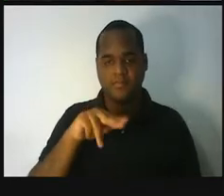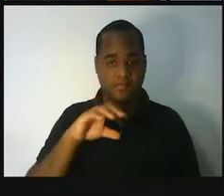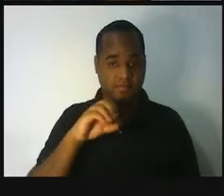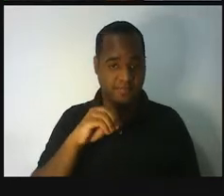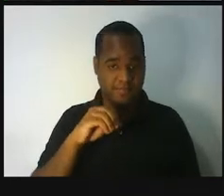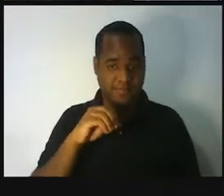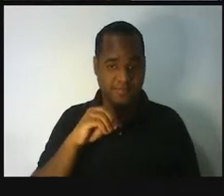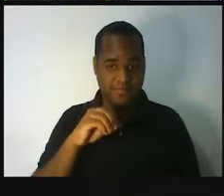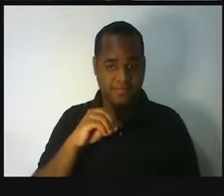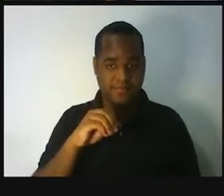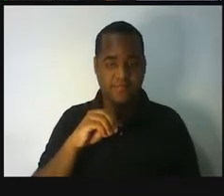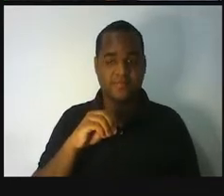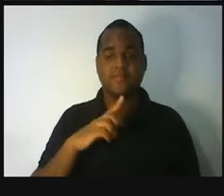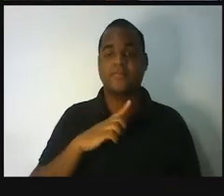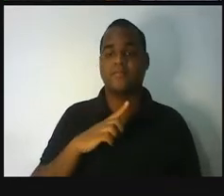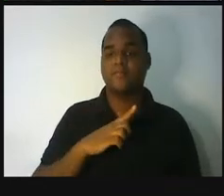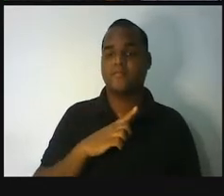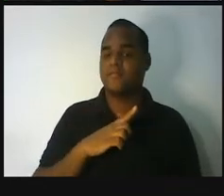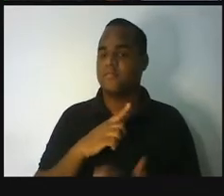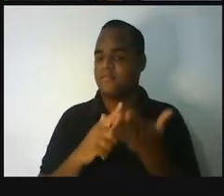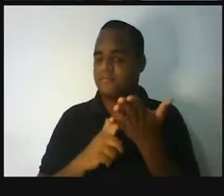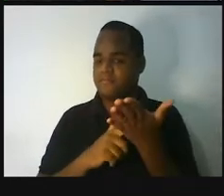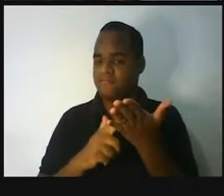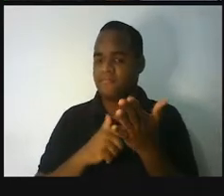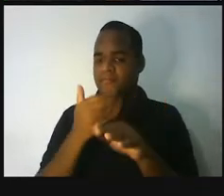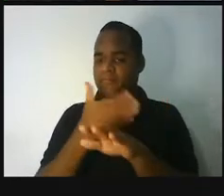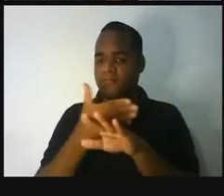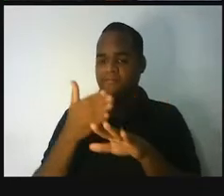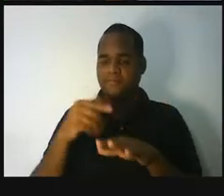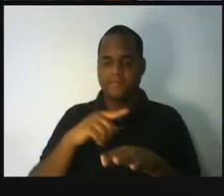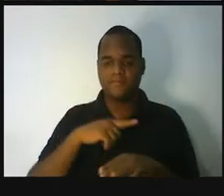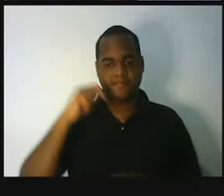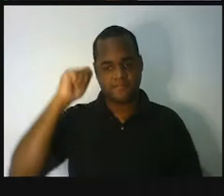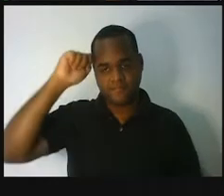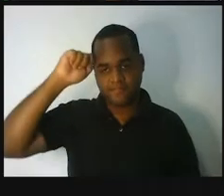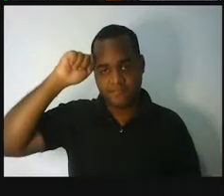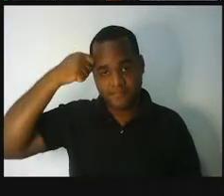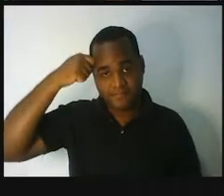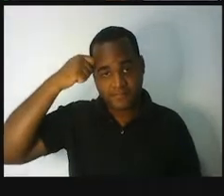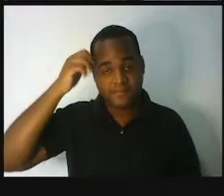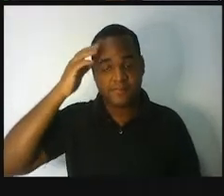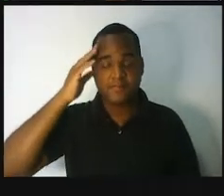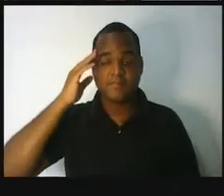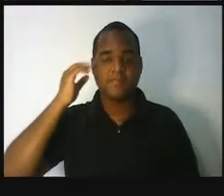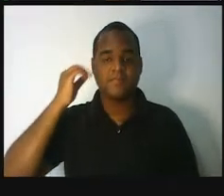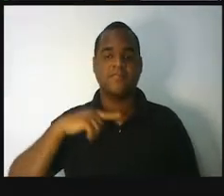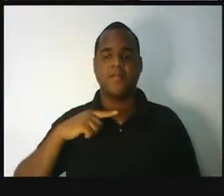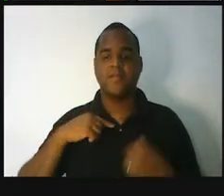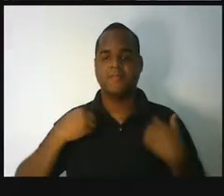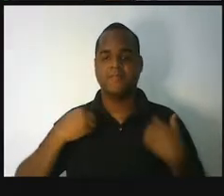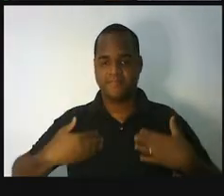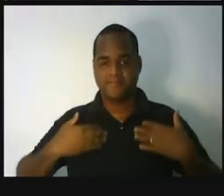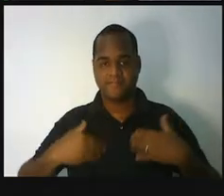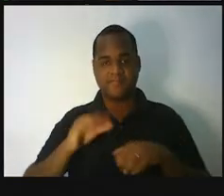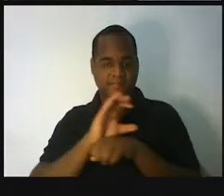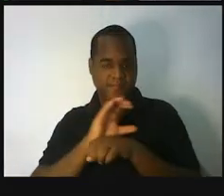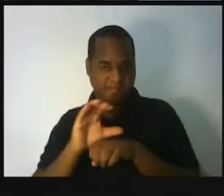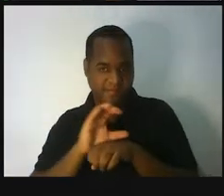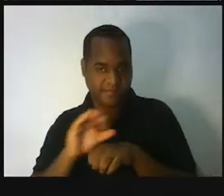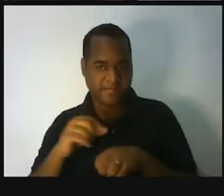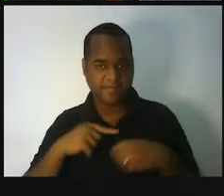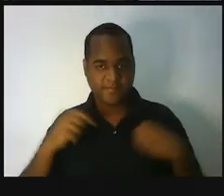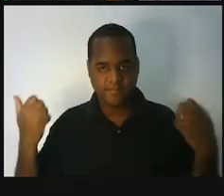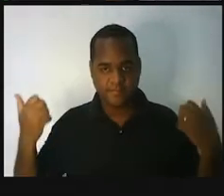Lima. Eu tenho pele branca, cabelo preto, estou vestido uma camisa cinza por baixo, em